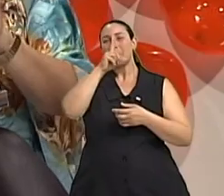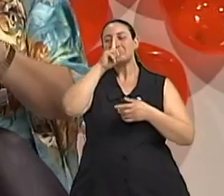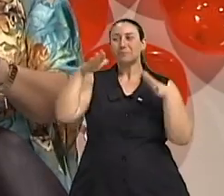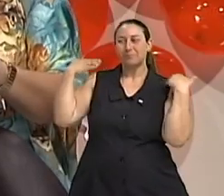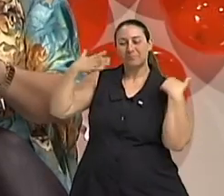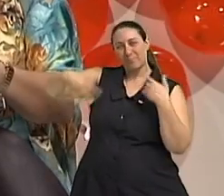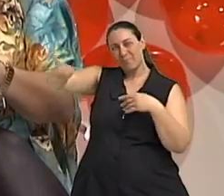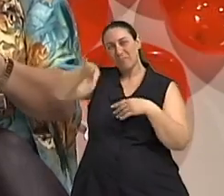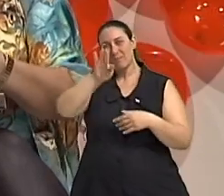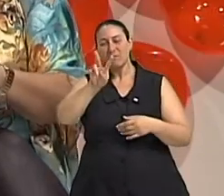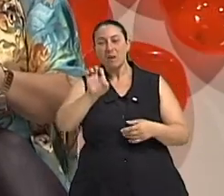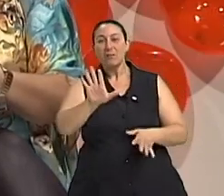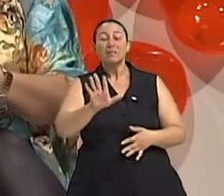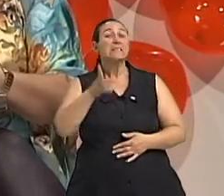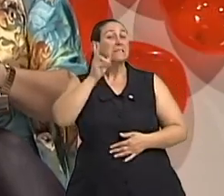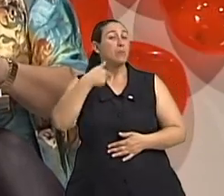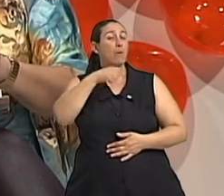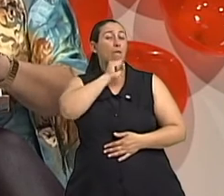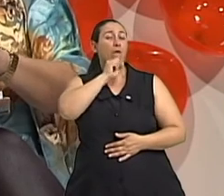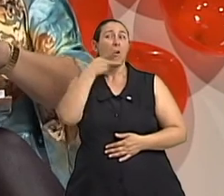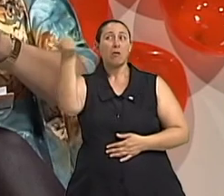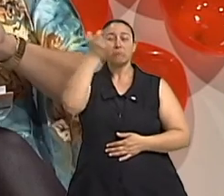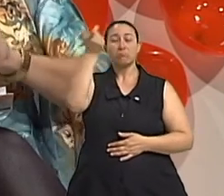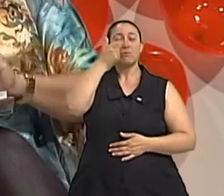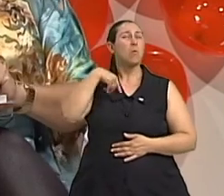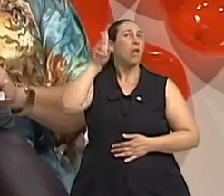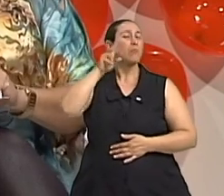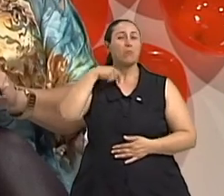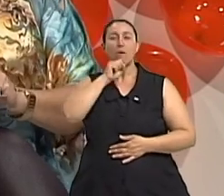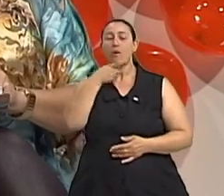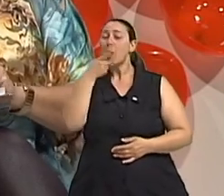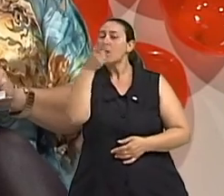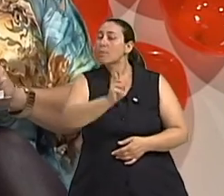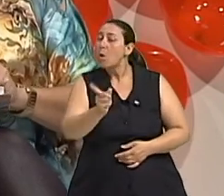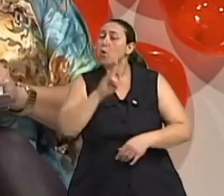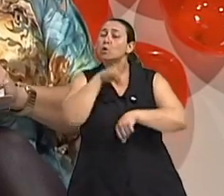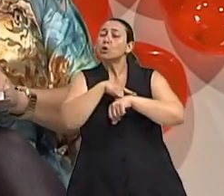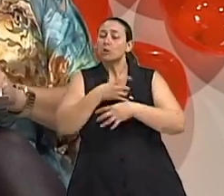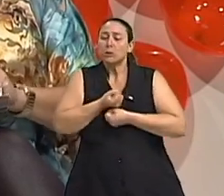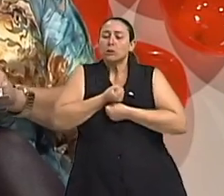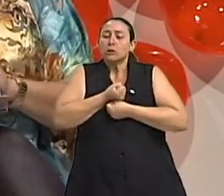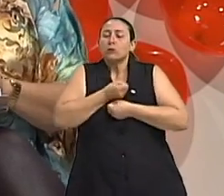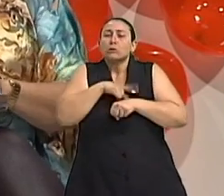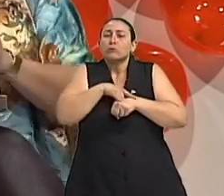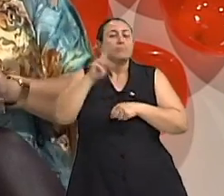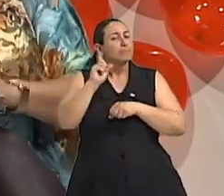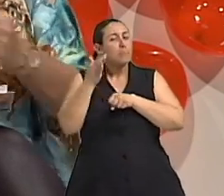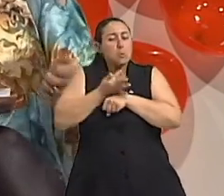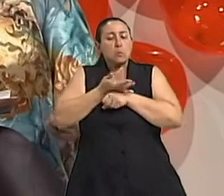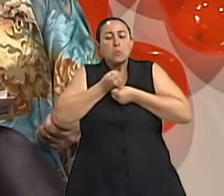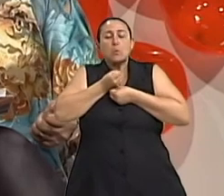não segura a urina, isso faz mal. Esse segurar a vontade de ir ao banheiro para fazer xixi,